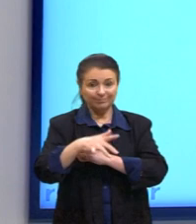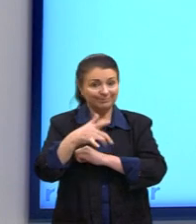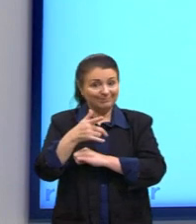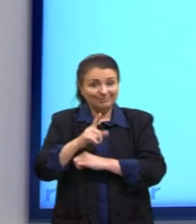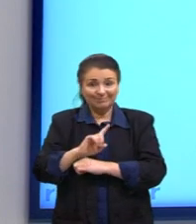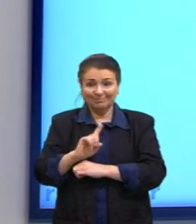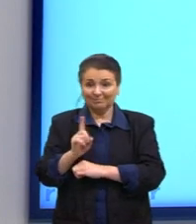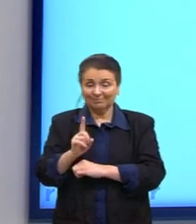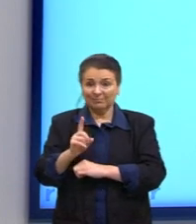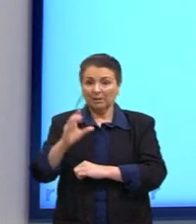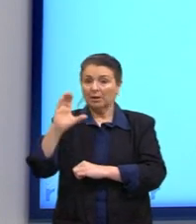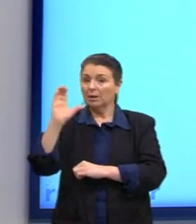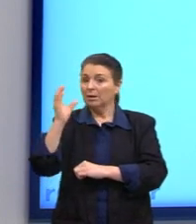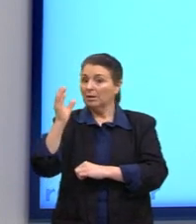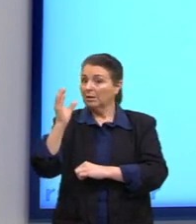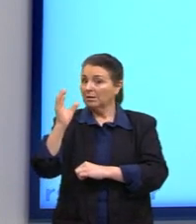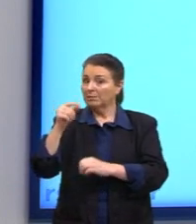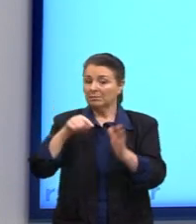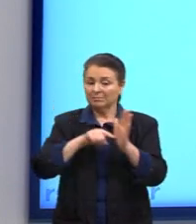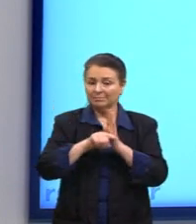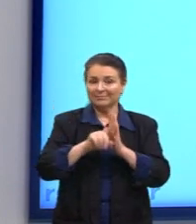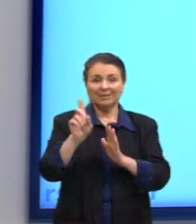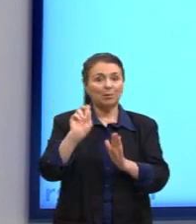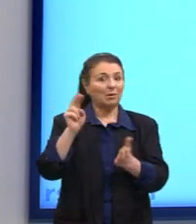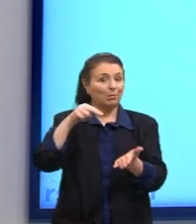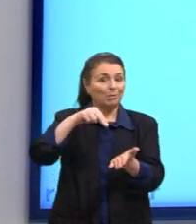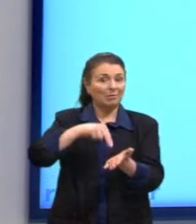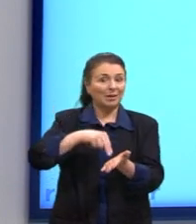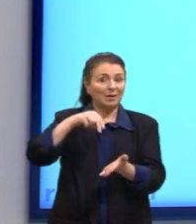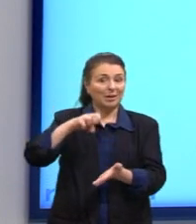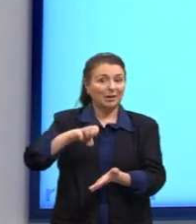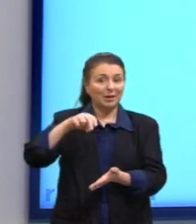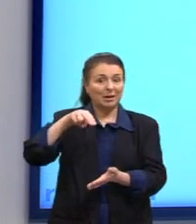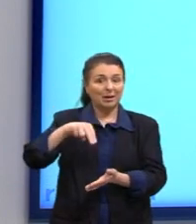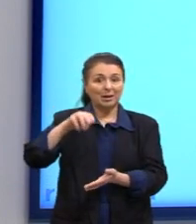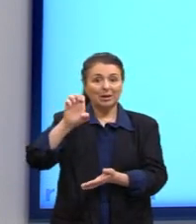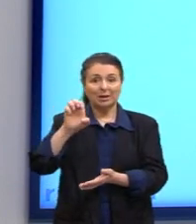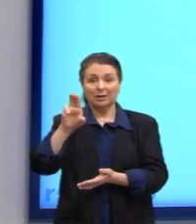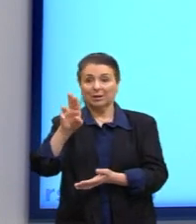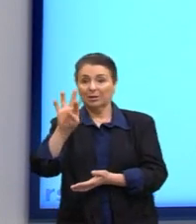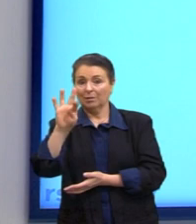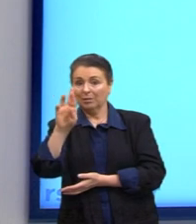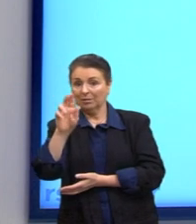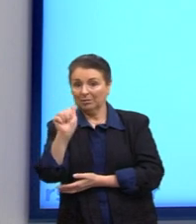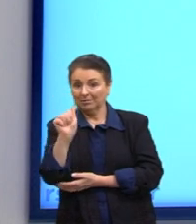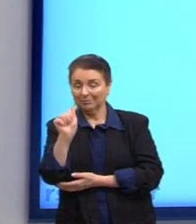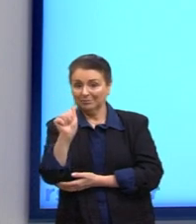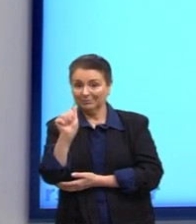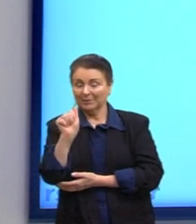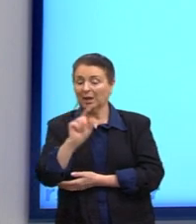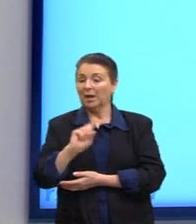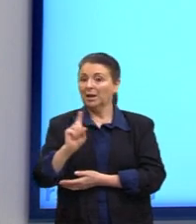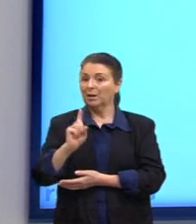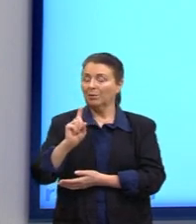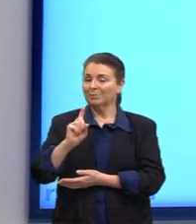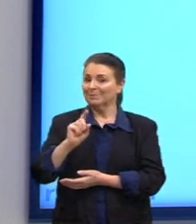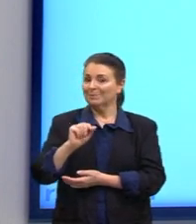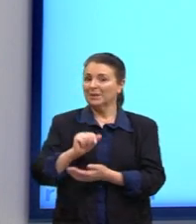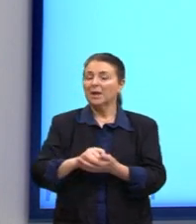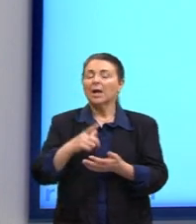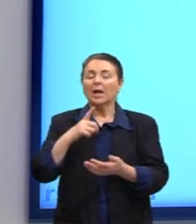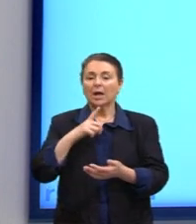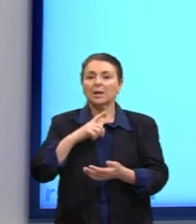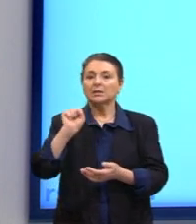A ciência não é neutra. Tem essa perspectiva, nessa sacralização do conhecimento científico. A ciência não é neutra. Ela